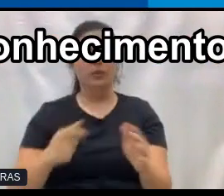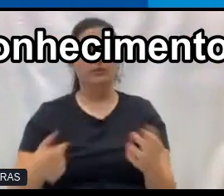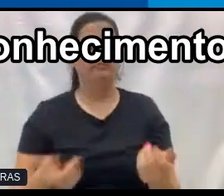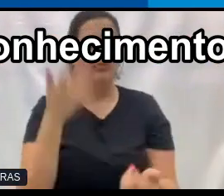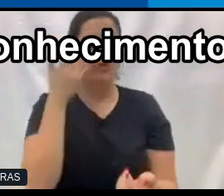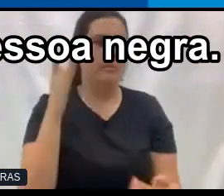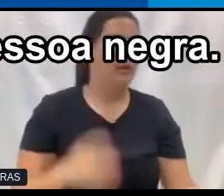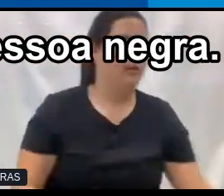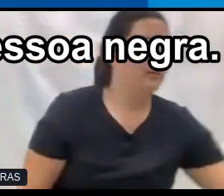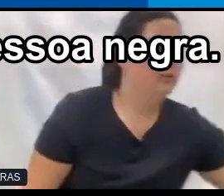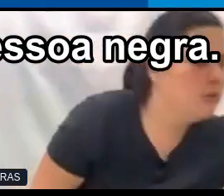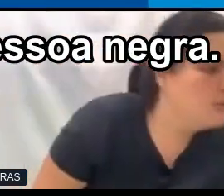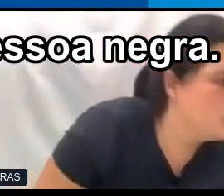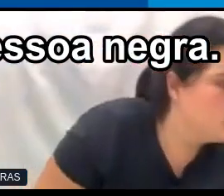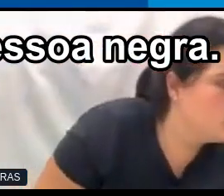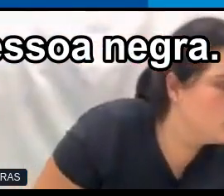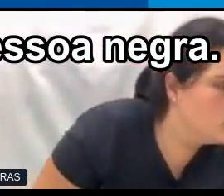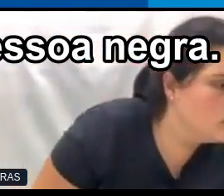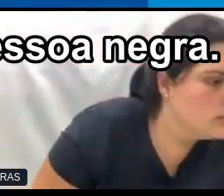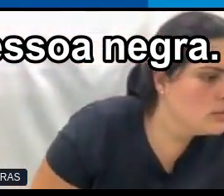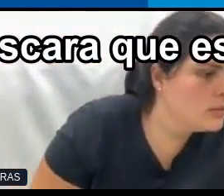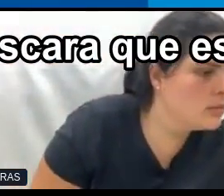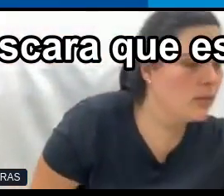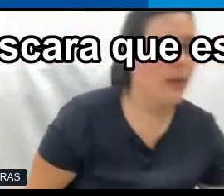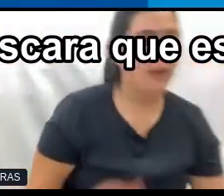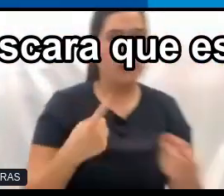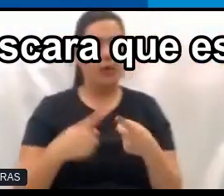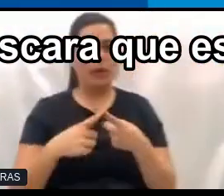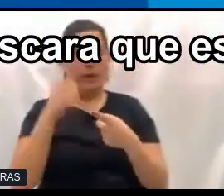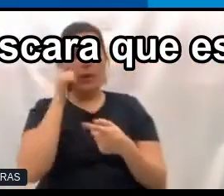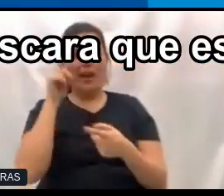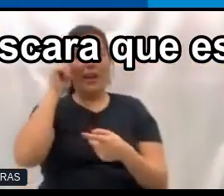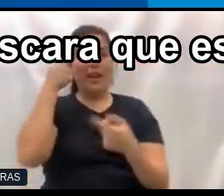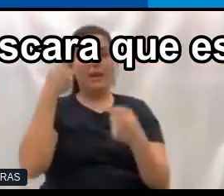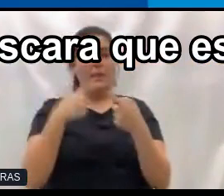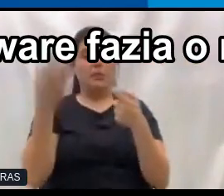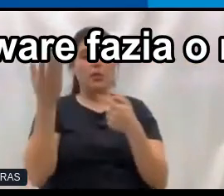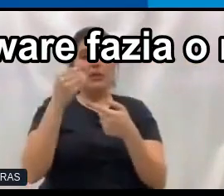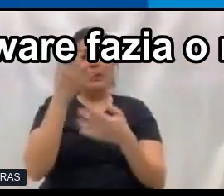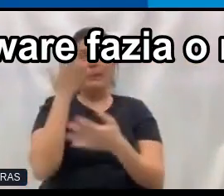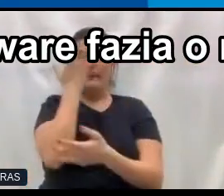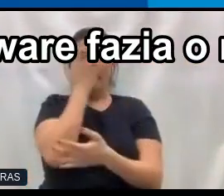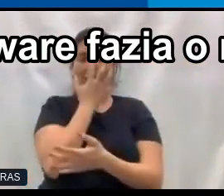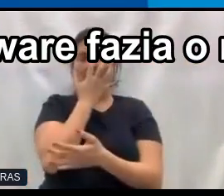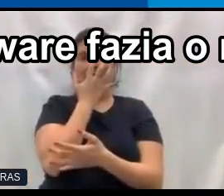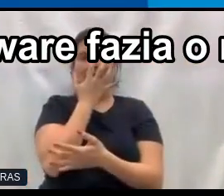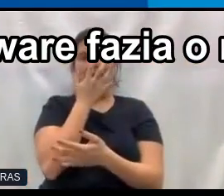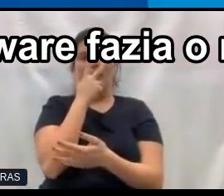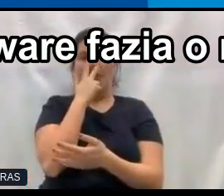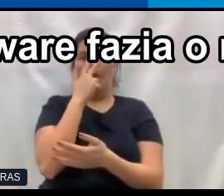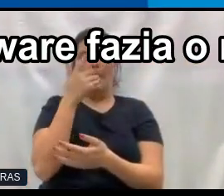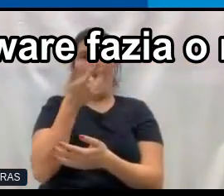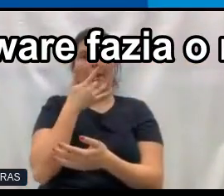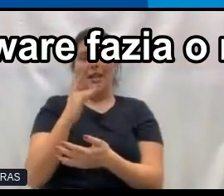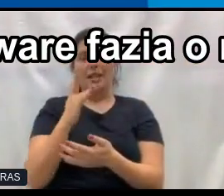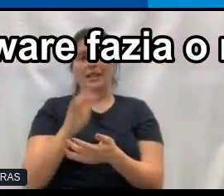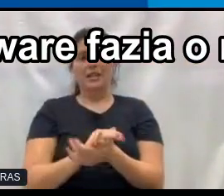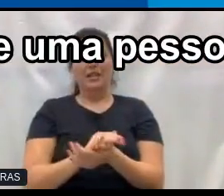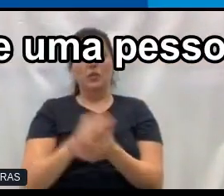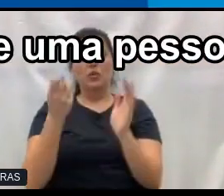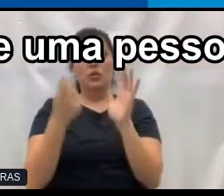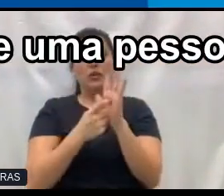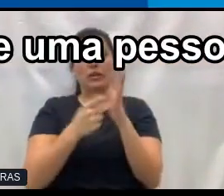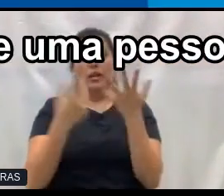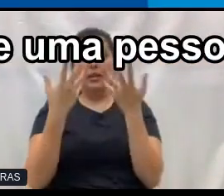fazer o reconhecimento facial dela por ela ser uma pessoa negra. Mas quando ela colocava essa máscara que está na mão dela, que é uma máscara branca, o software fazia o